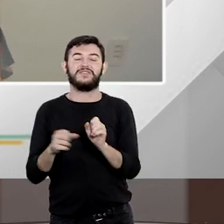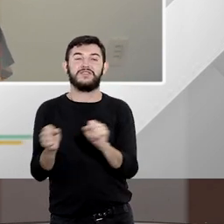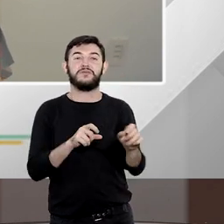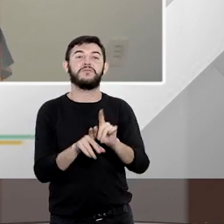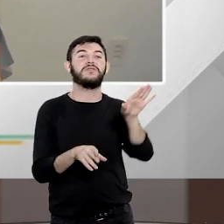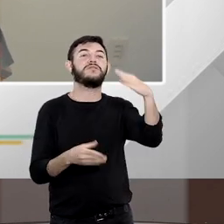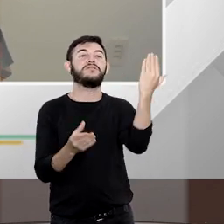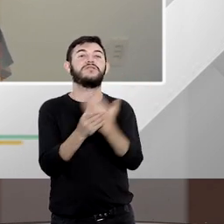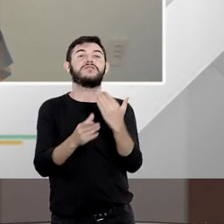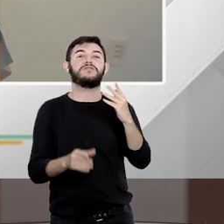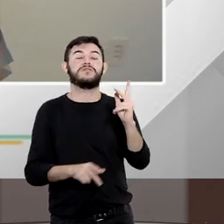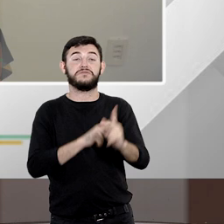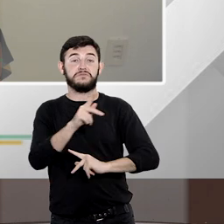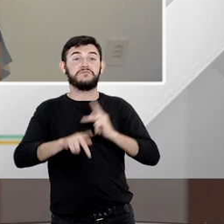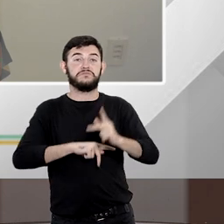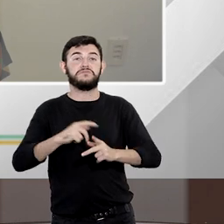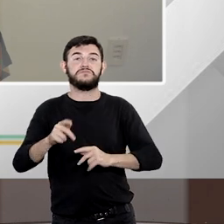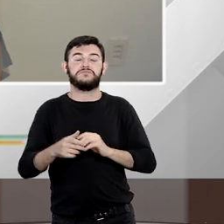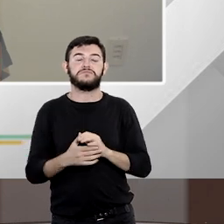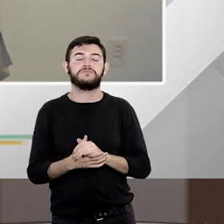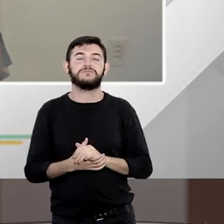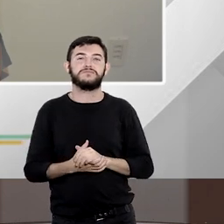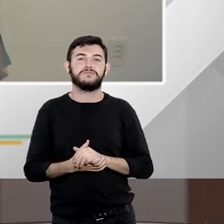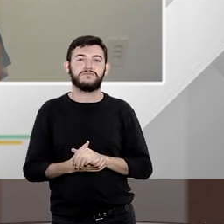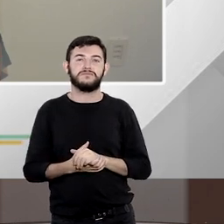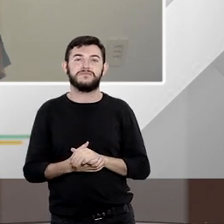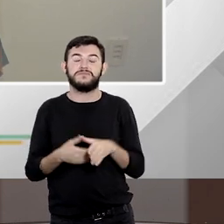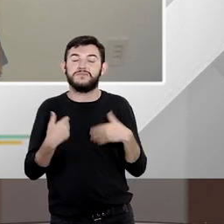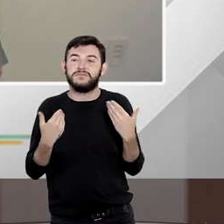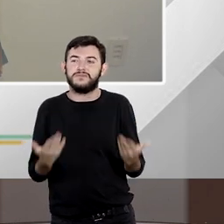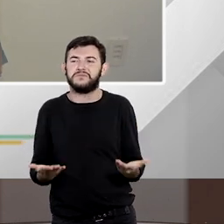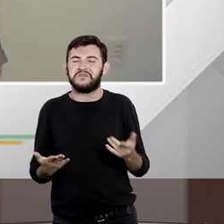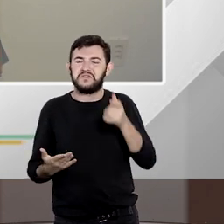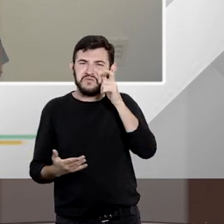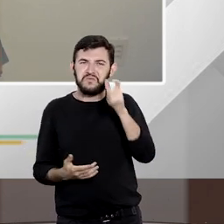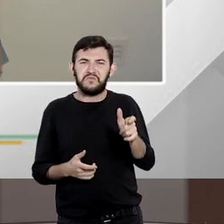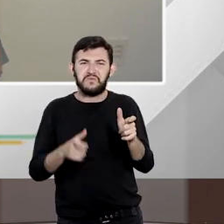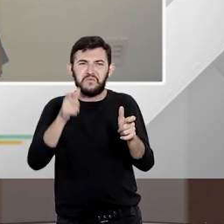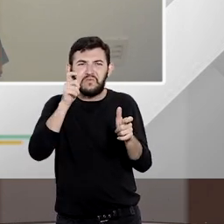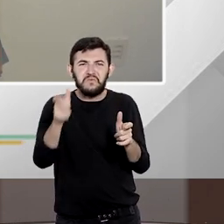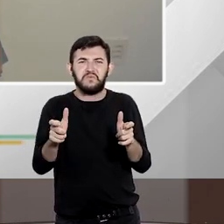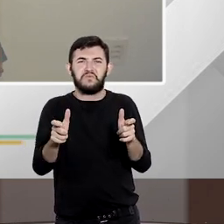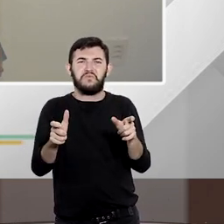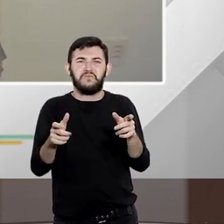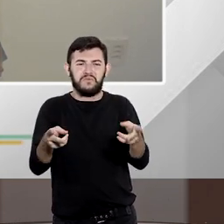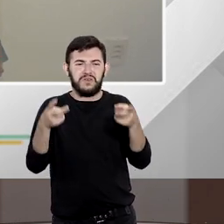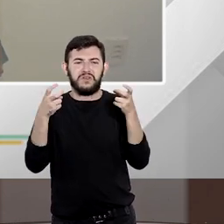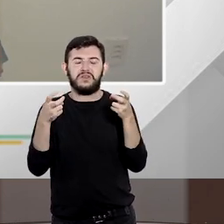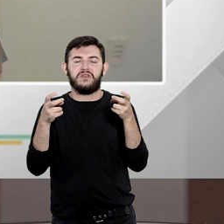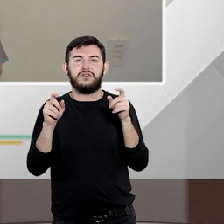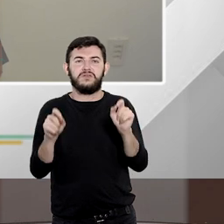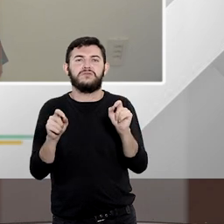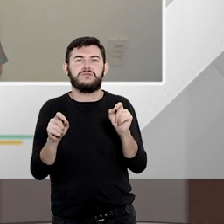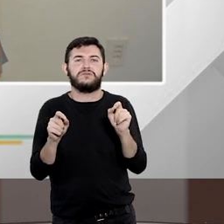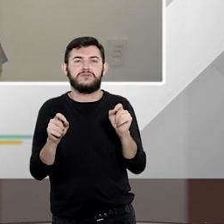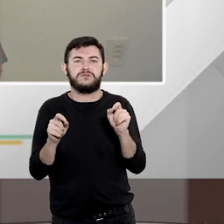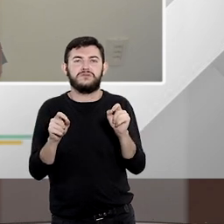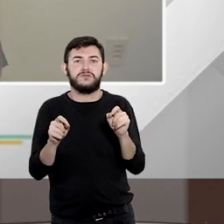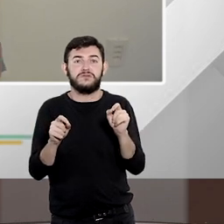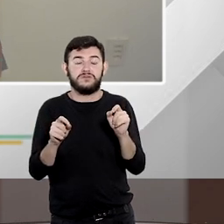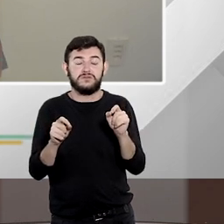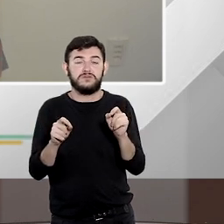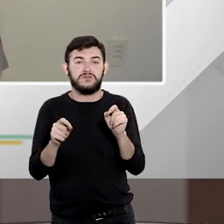uma uma ação popular então assim é bem interessante ver a amplitude né assim